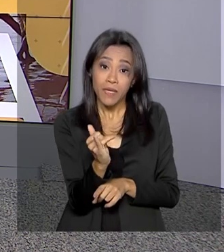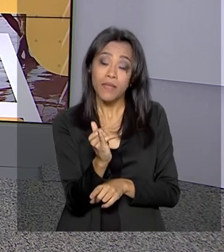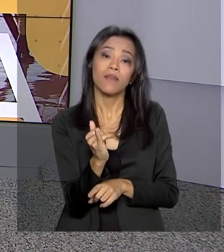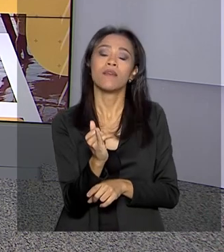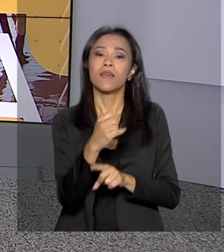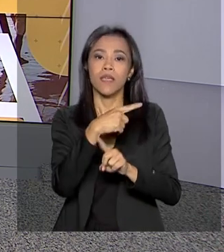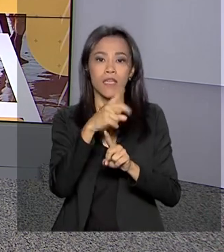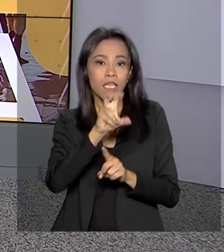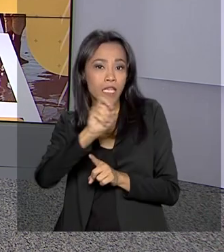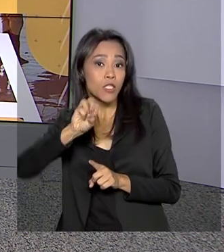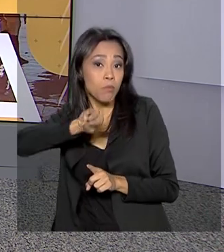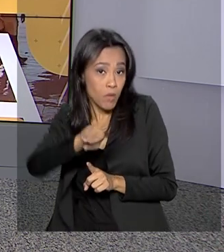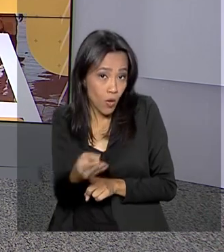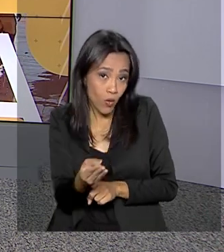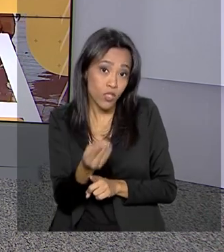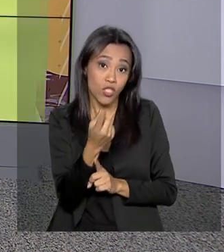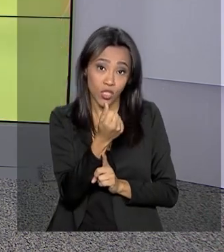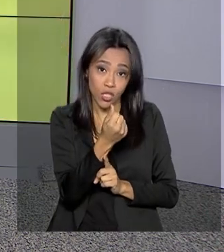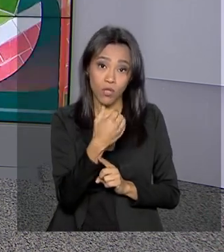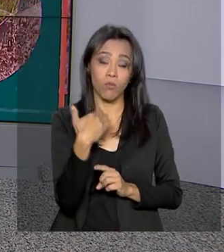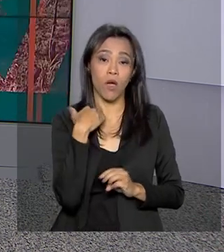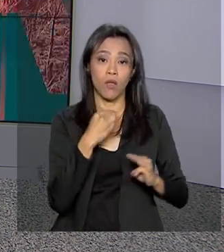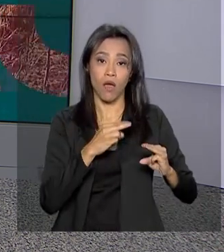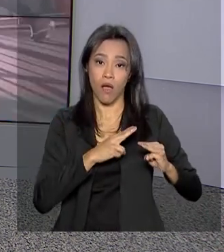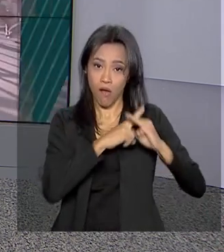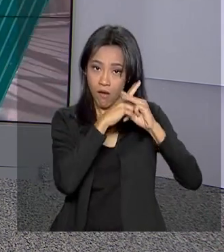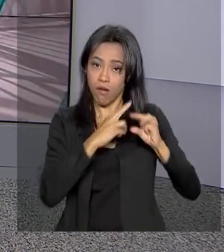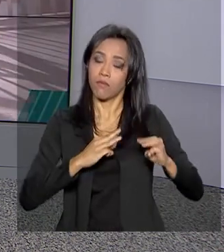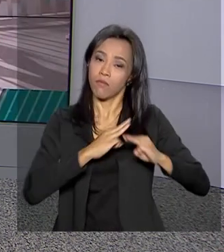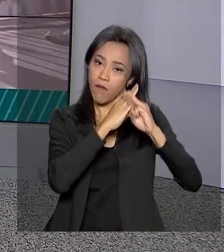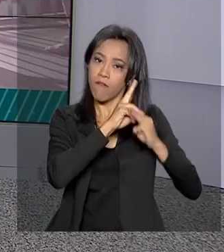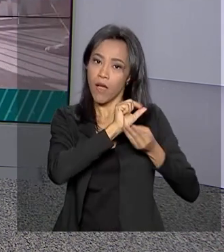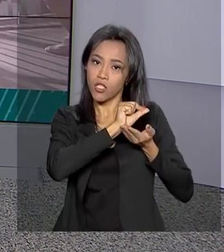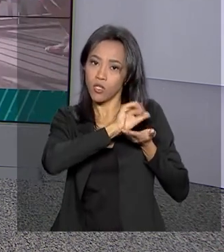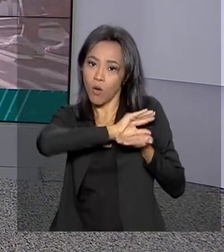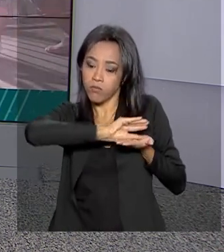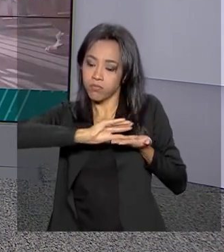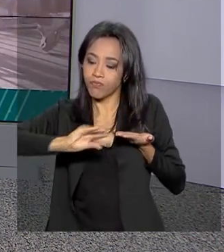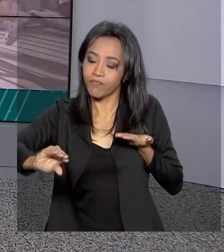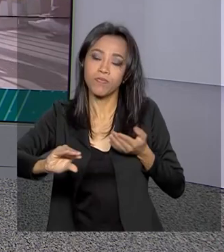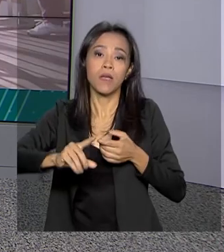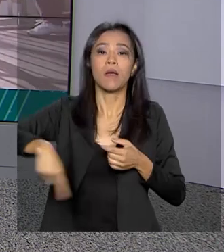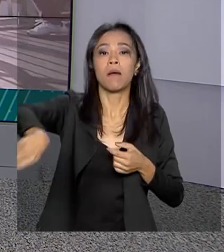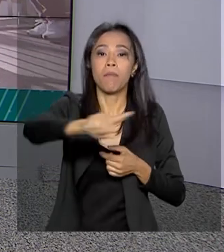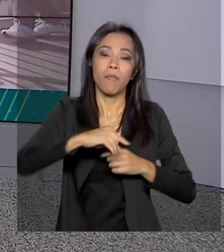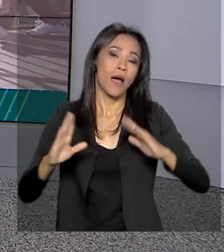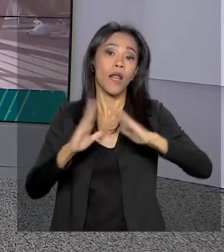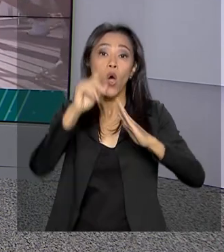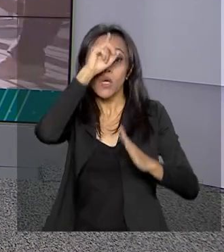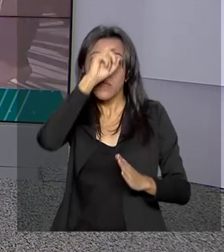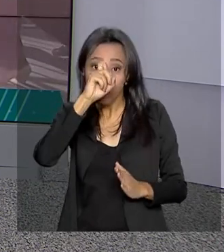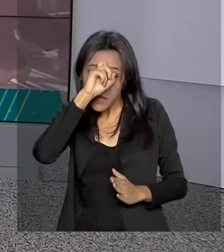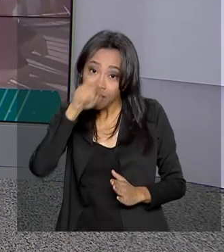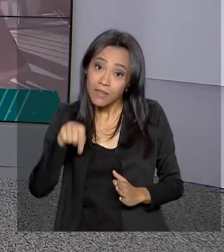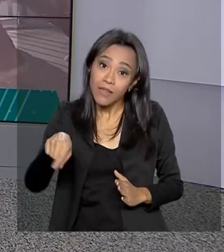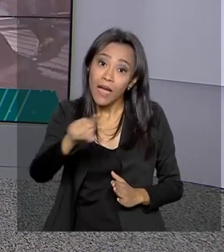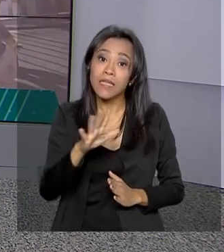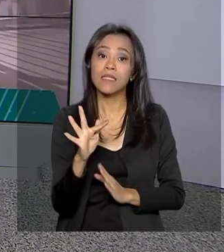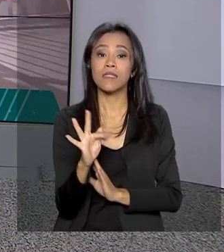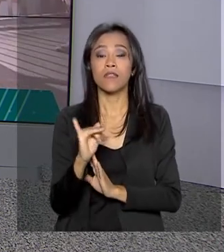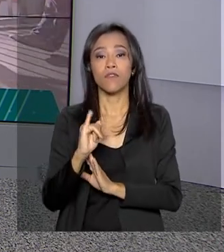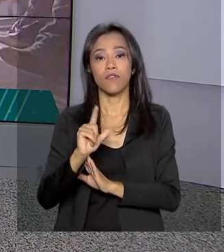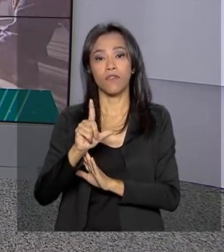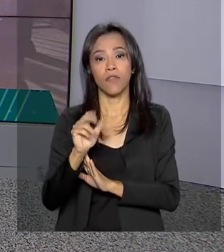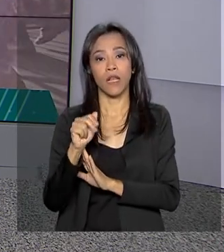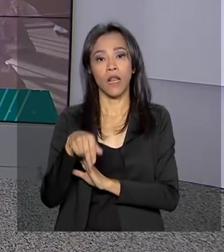Econômica Federal vai ser disponibilizada para hospitais e instituições filantrópicas que prestam serviços aos usuários do Sistema Único de